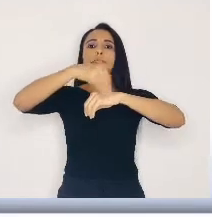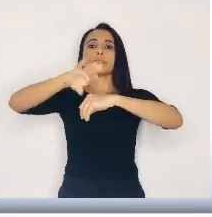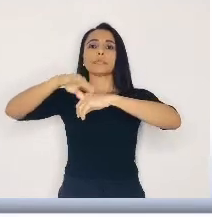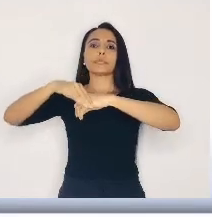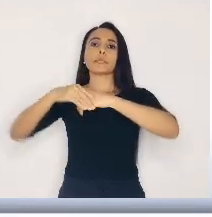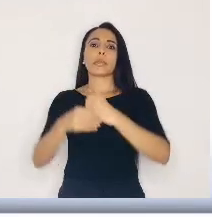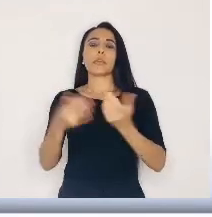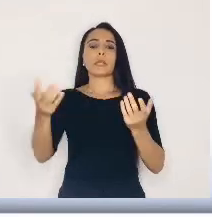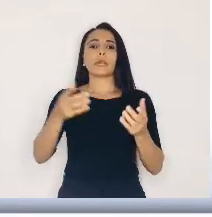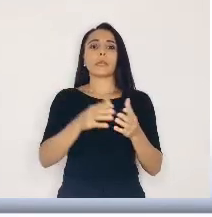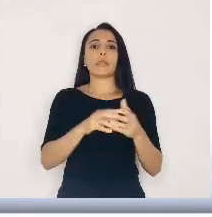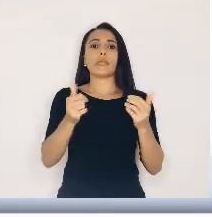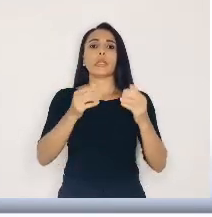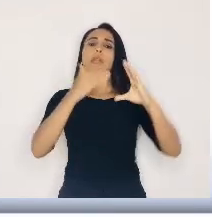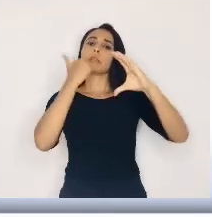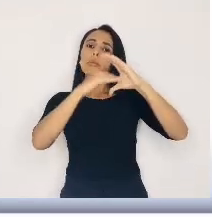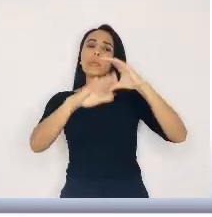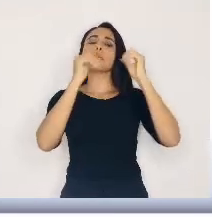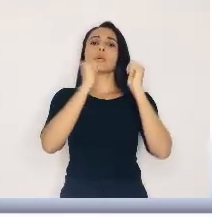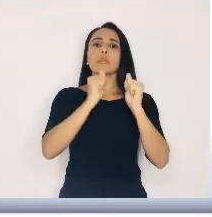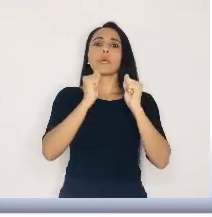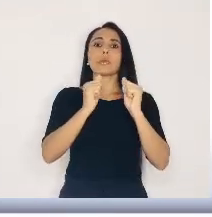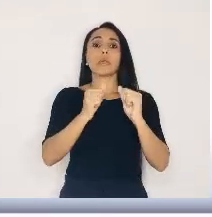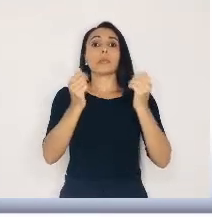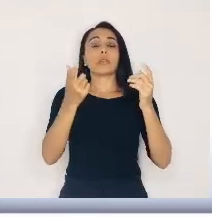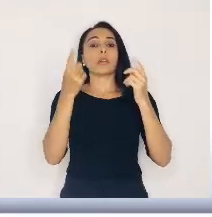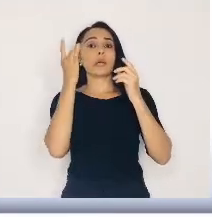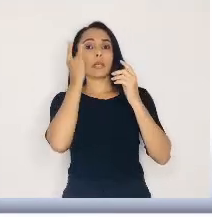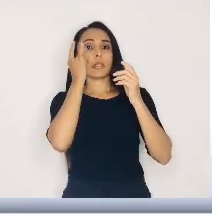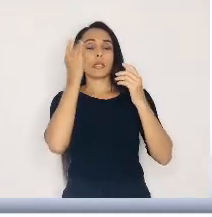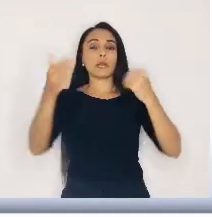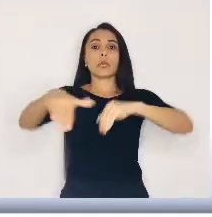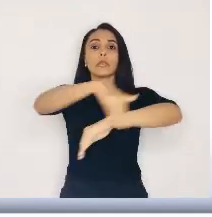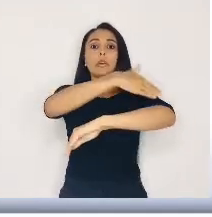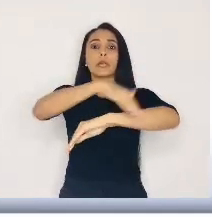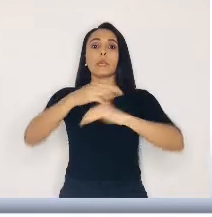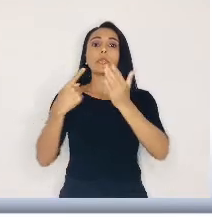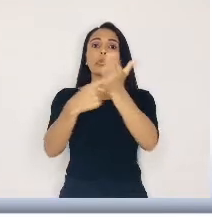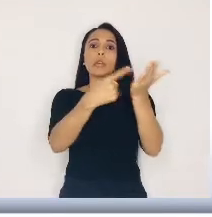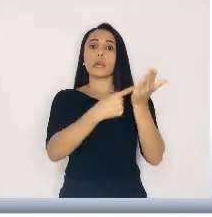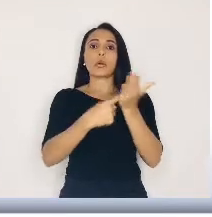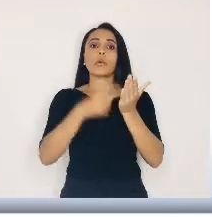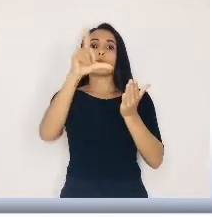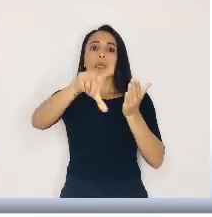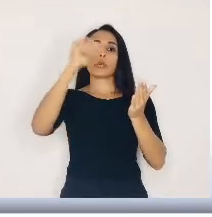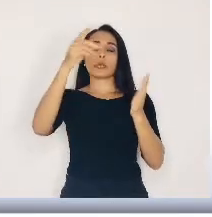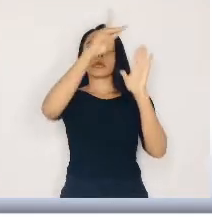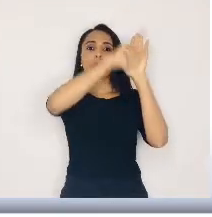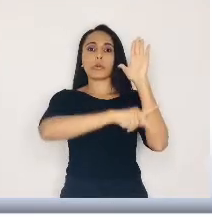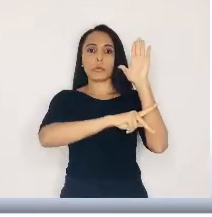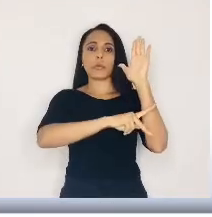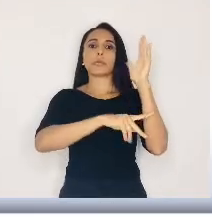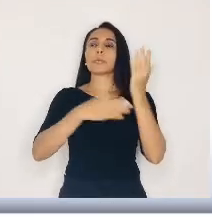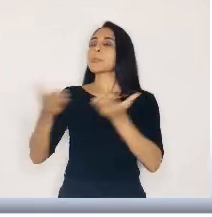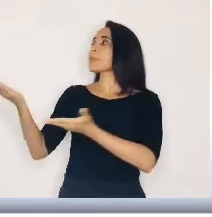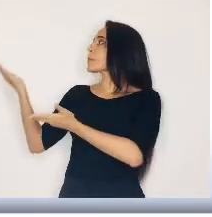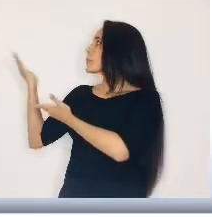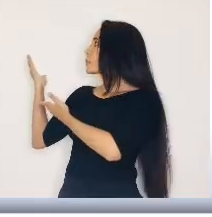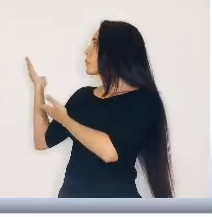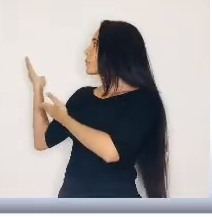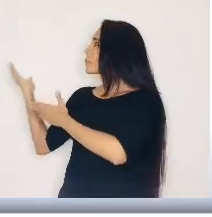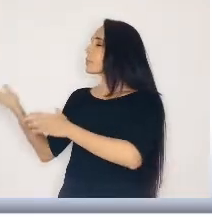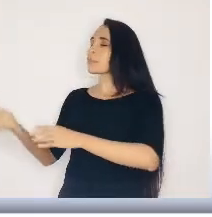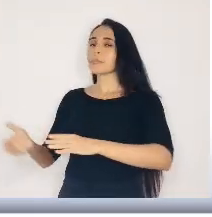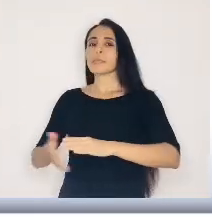Para quem preferir por e-mail, favor prestar atenção no endereço de acordo com o programa escolhido, Bolsa Atleta ou